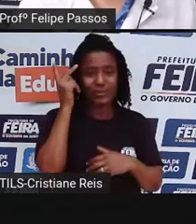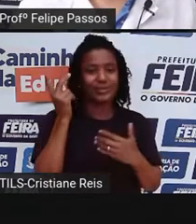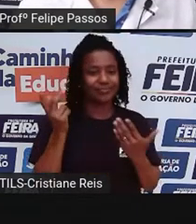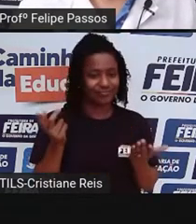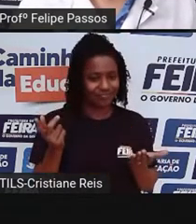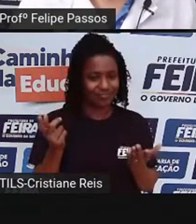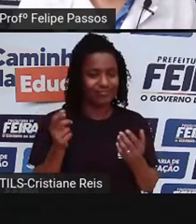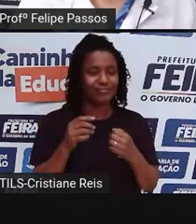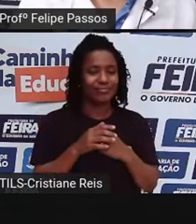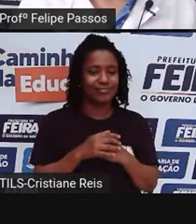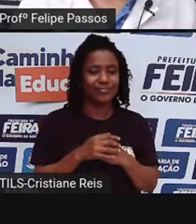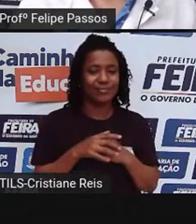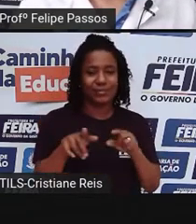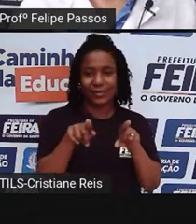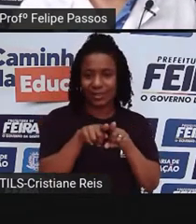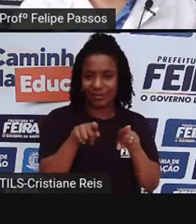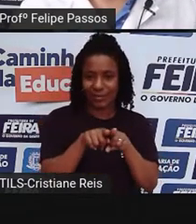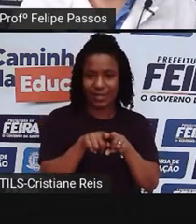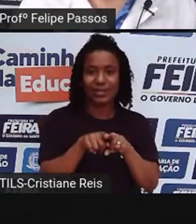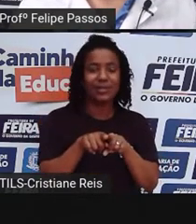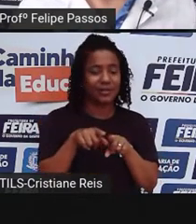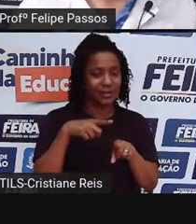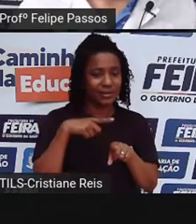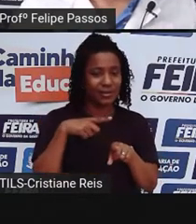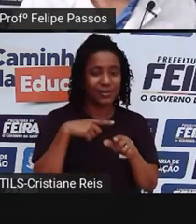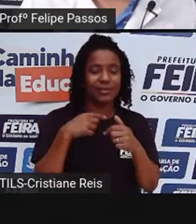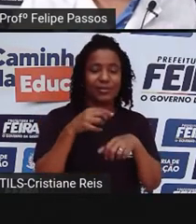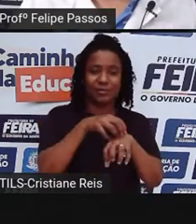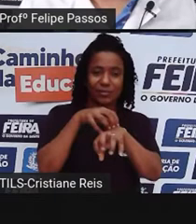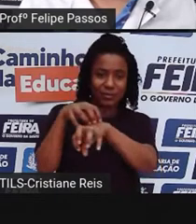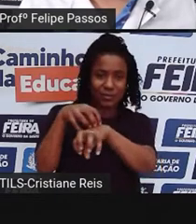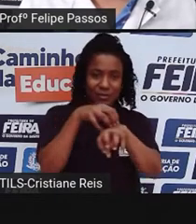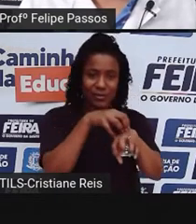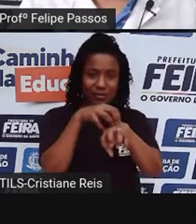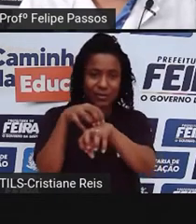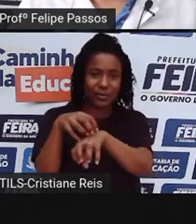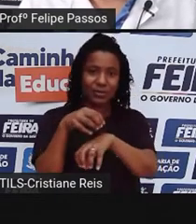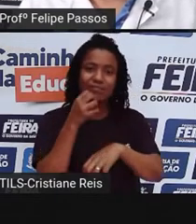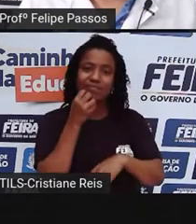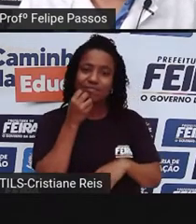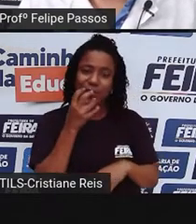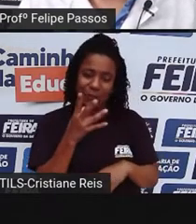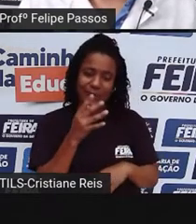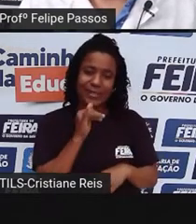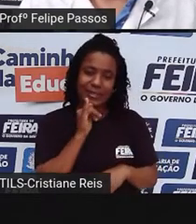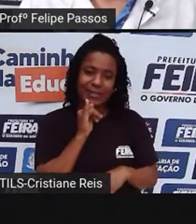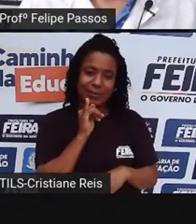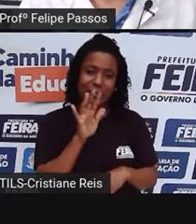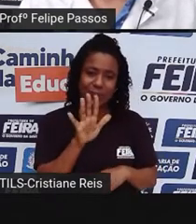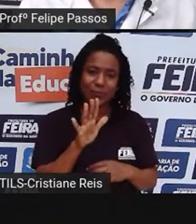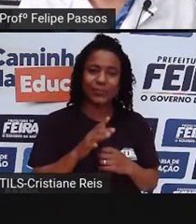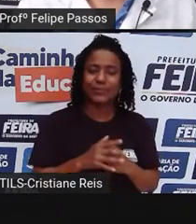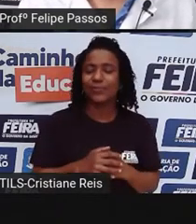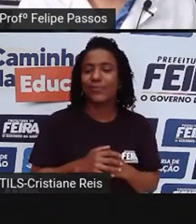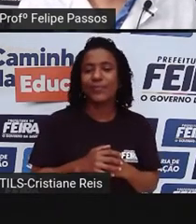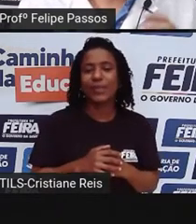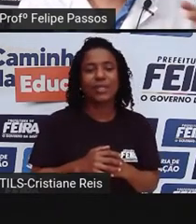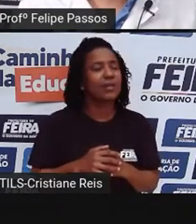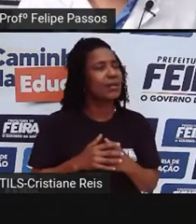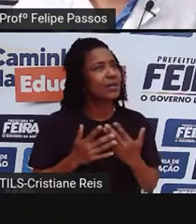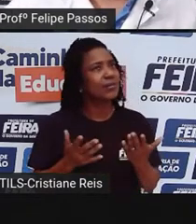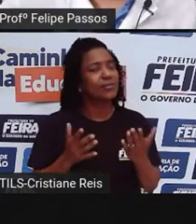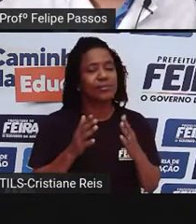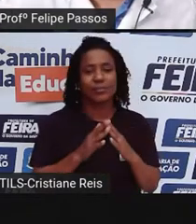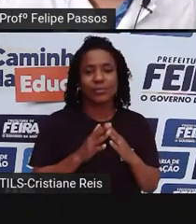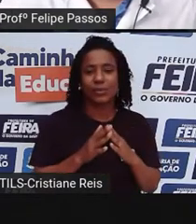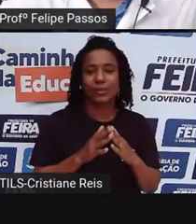um transporte eficiente. Então, que esse... Por exemplo, uma encomenda. Você fez uma encomenda, essa